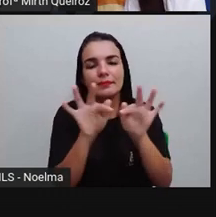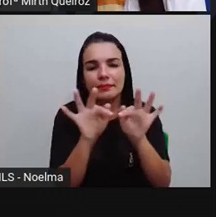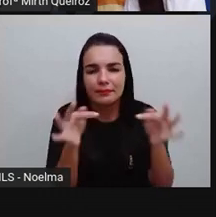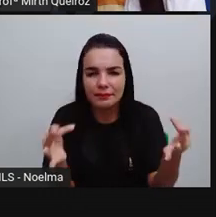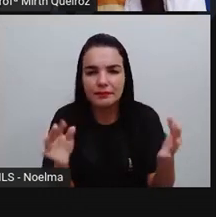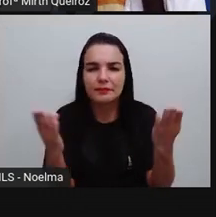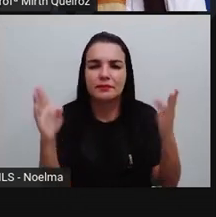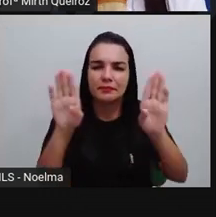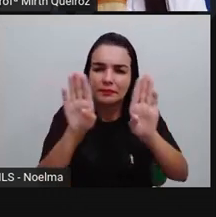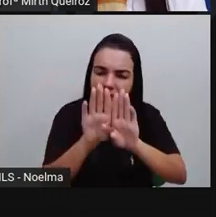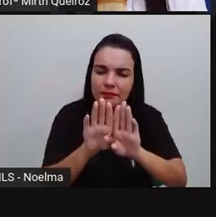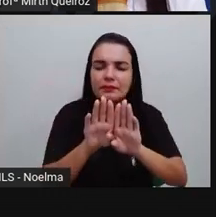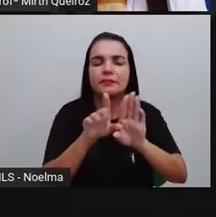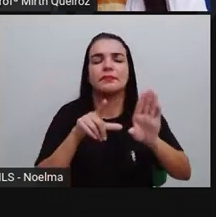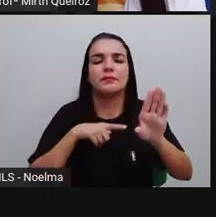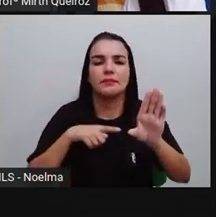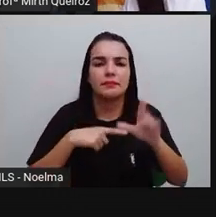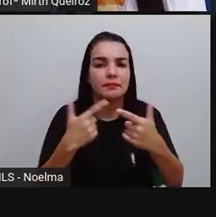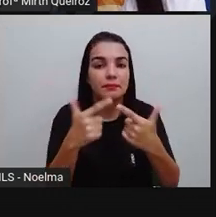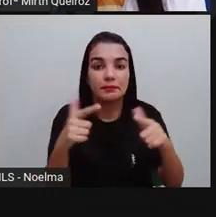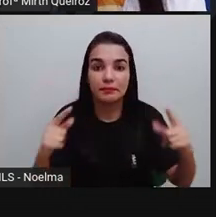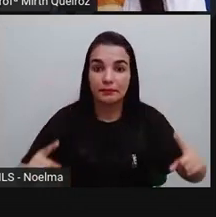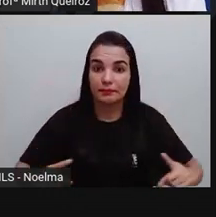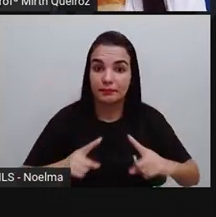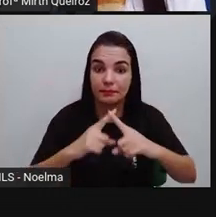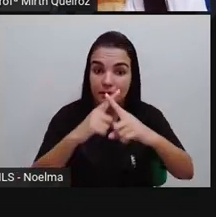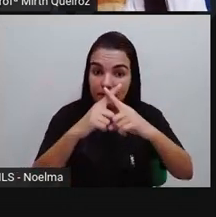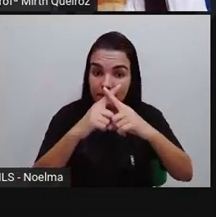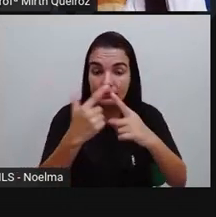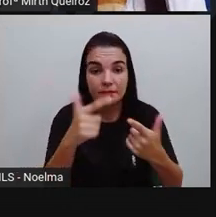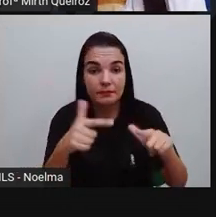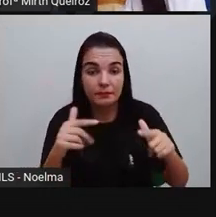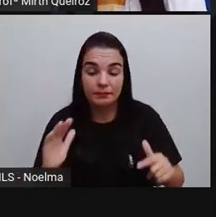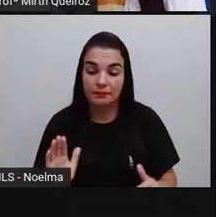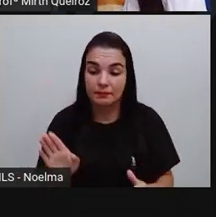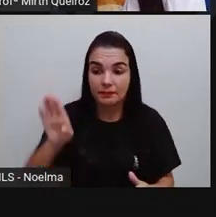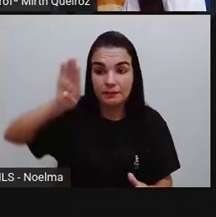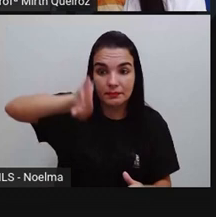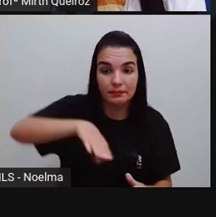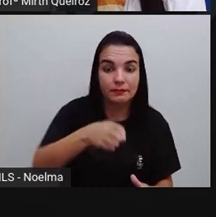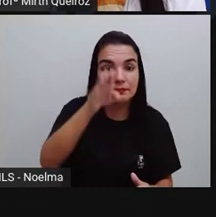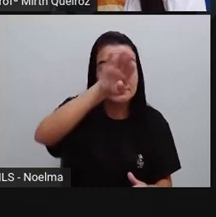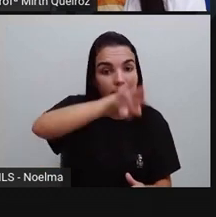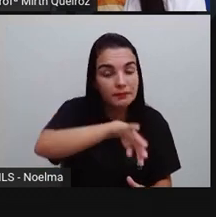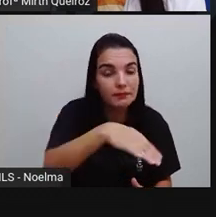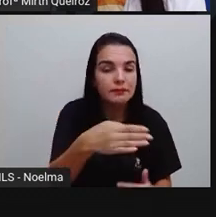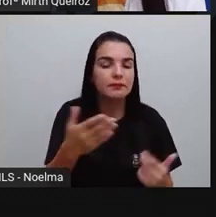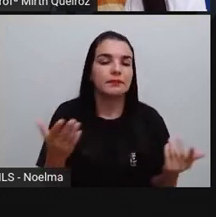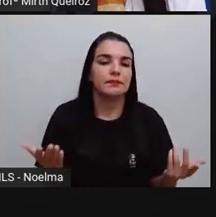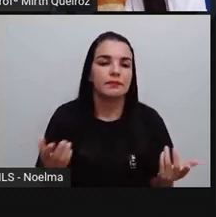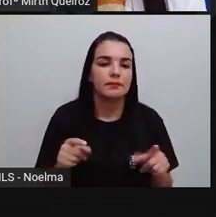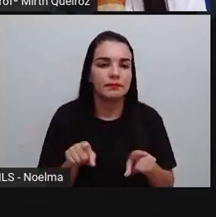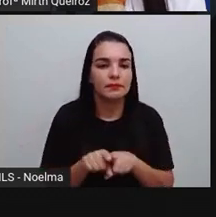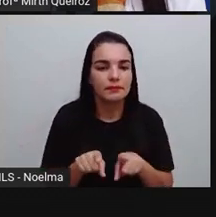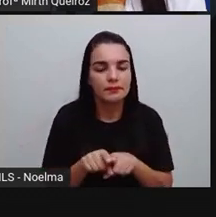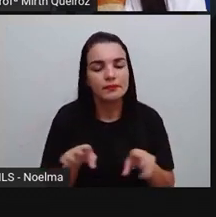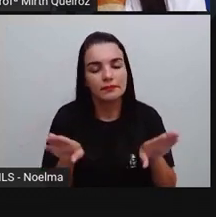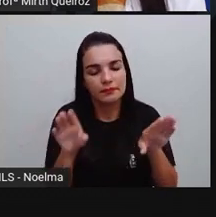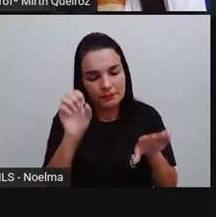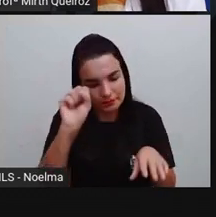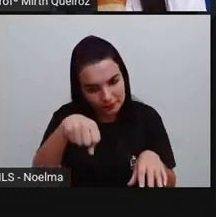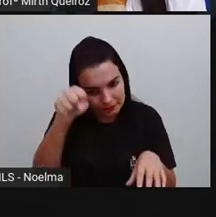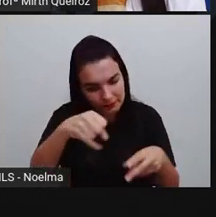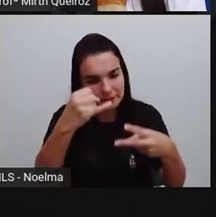segmentos de retas não apresenta curva não há cruzamento aí entre os